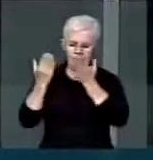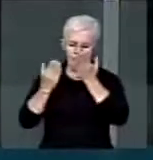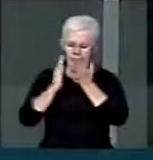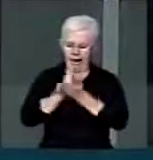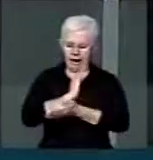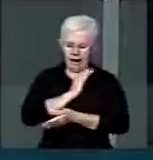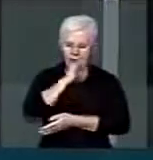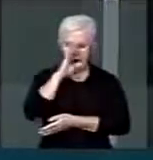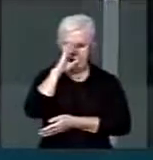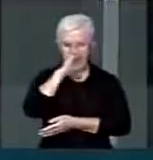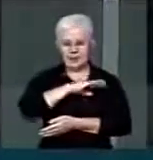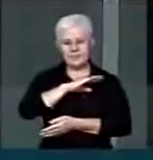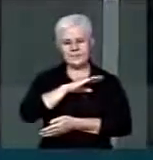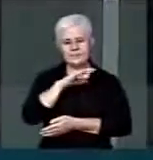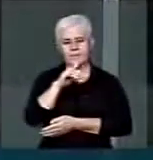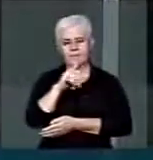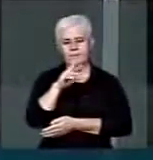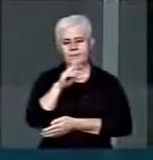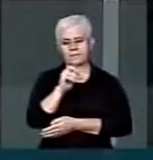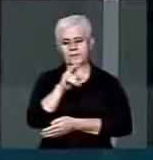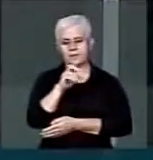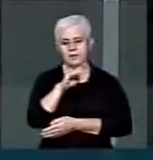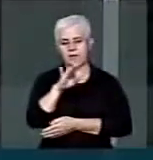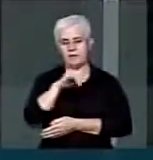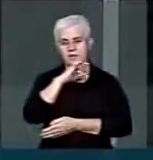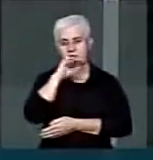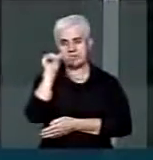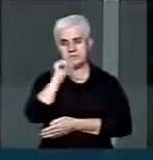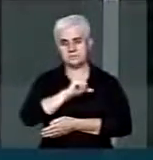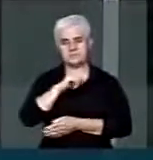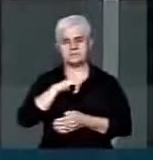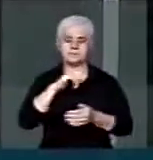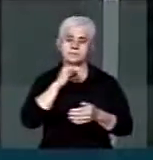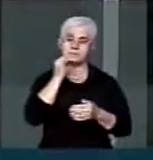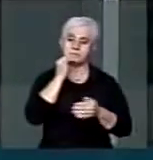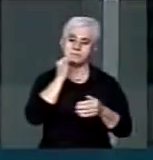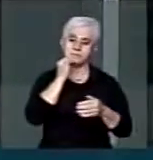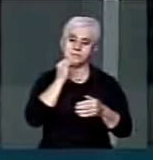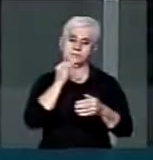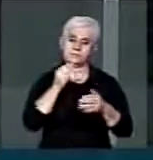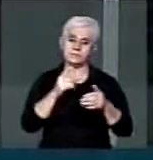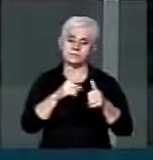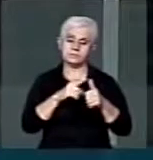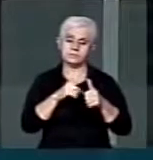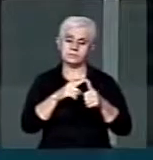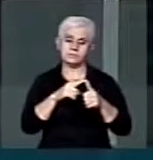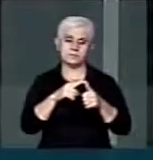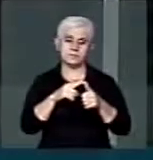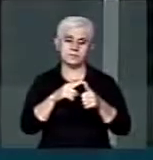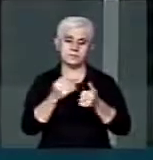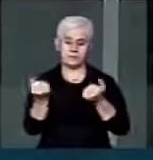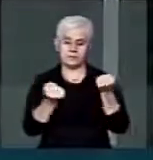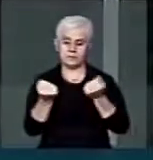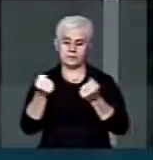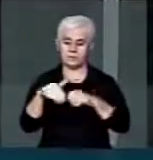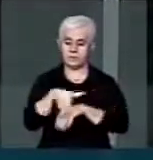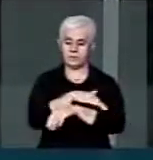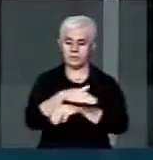corrupção. Tem a corrupção, por exemplo, praticada no trânsito, em que o cidadão particular